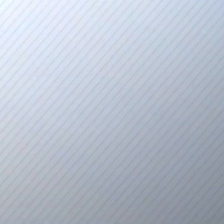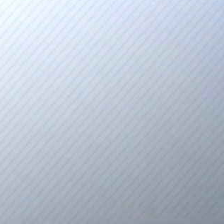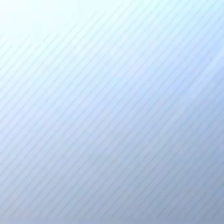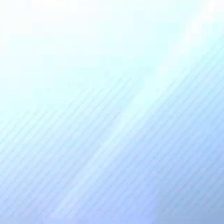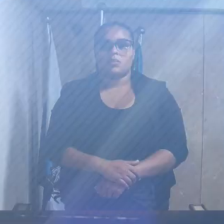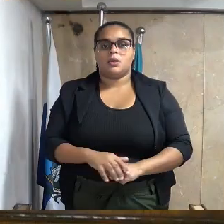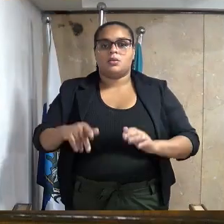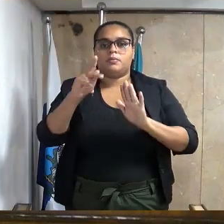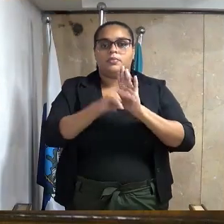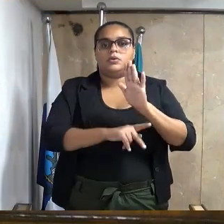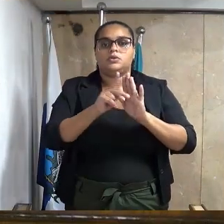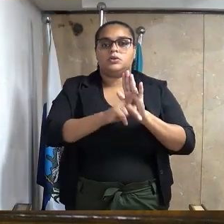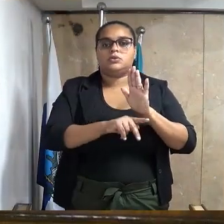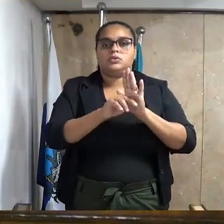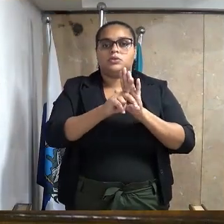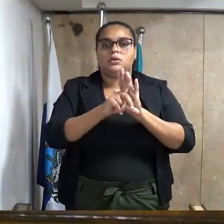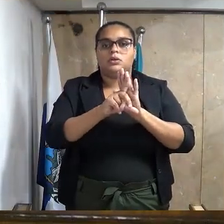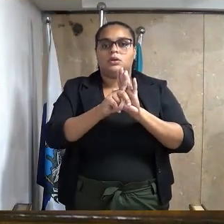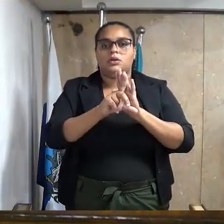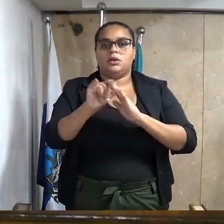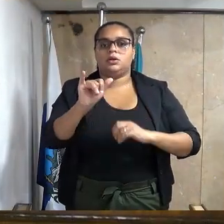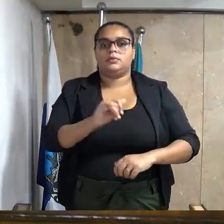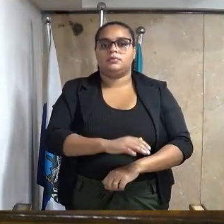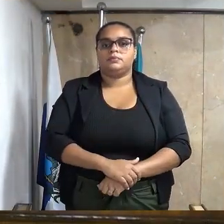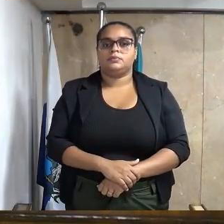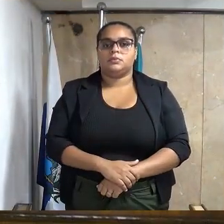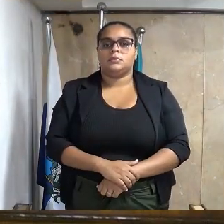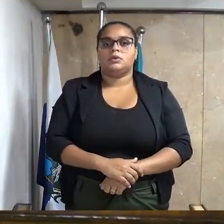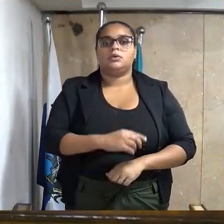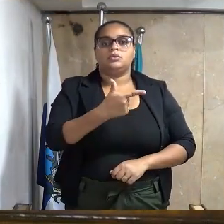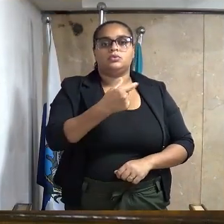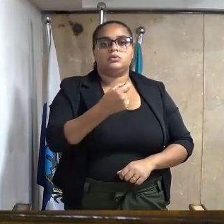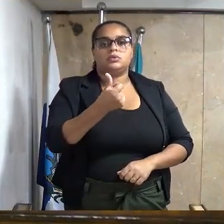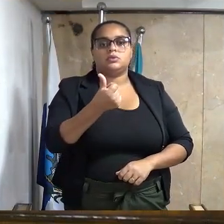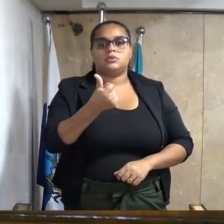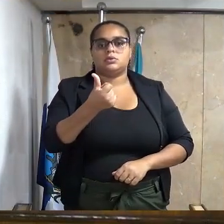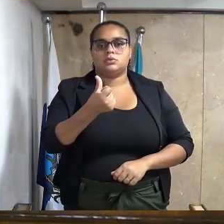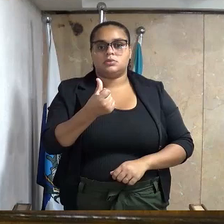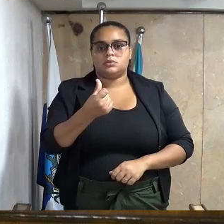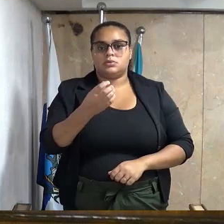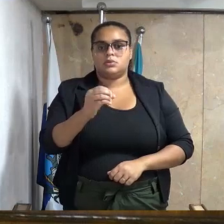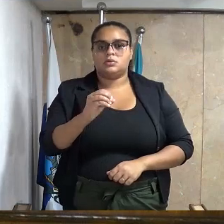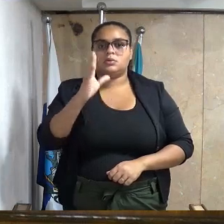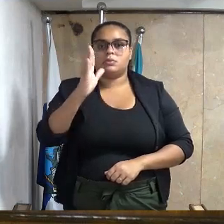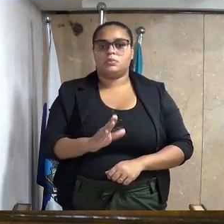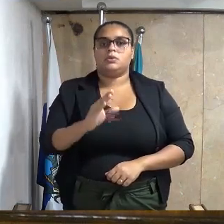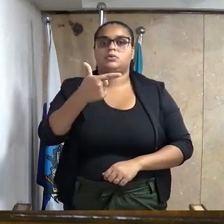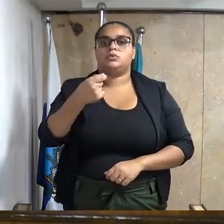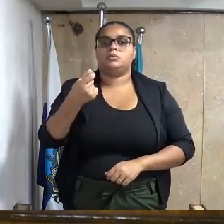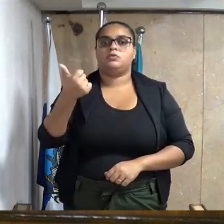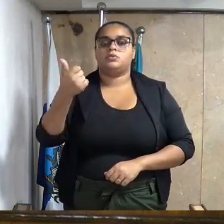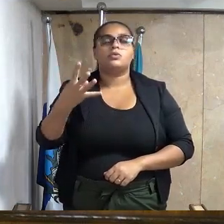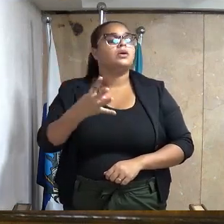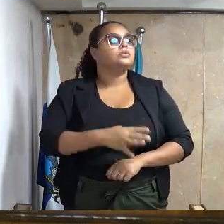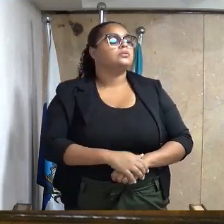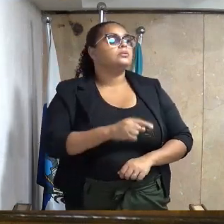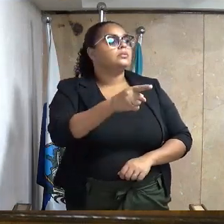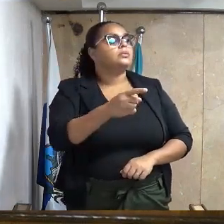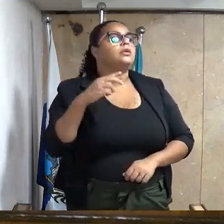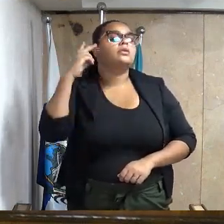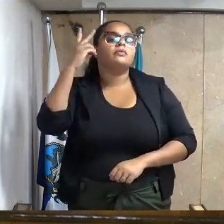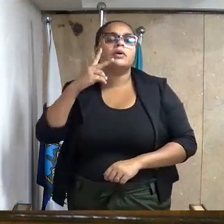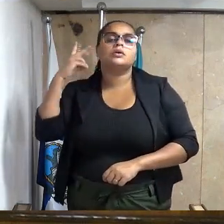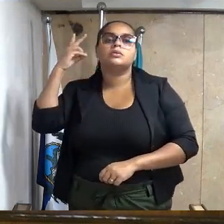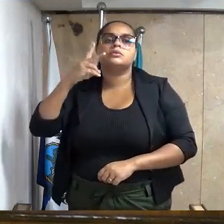Projeto de lei do 160, barra 2024, do excelente senhor